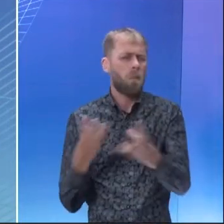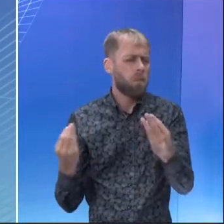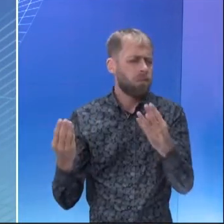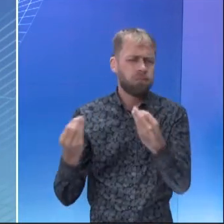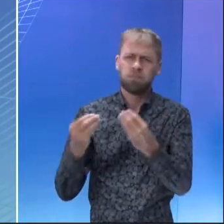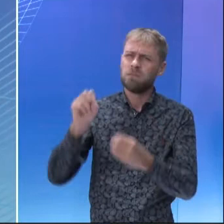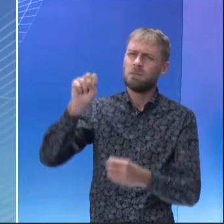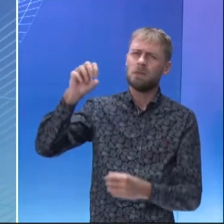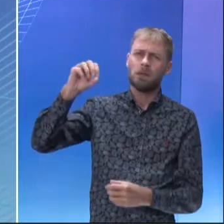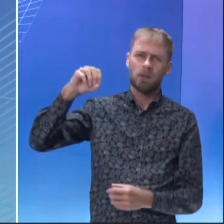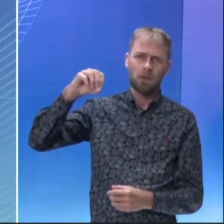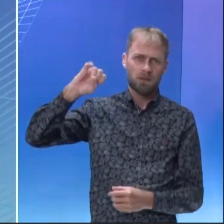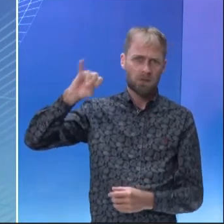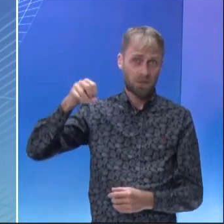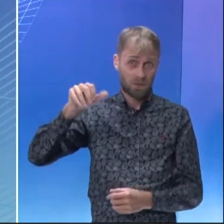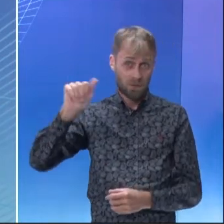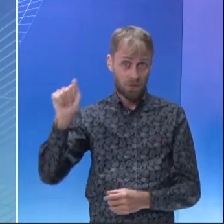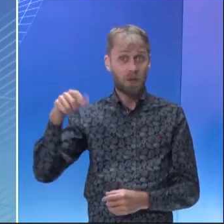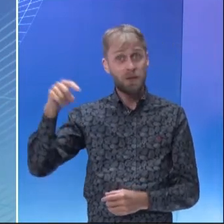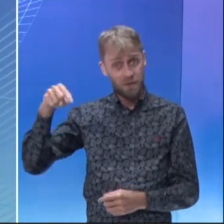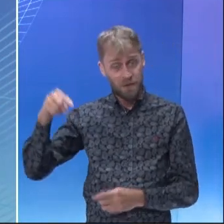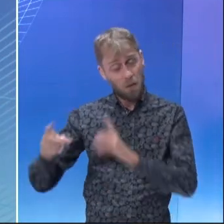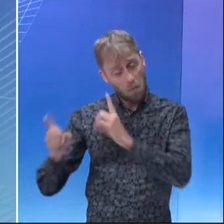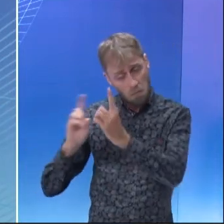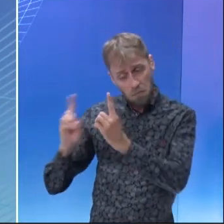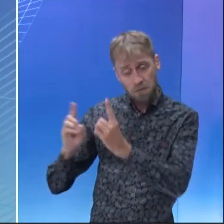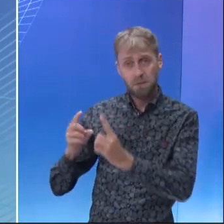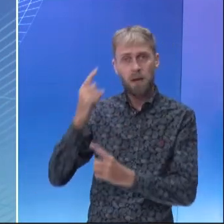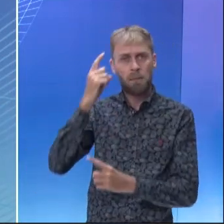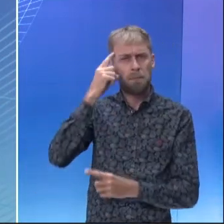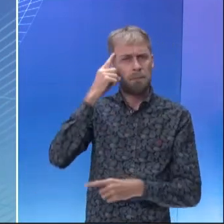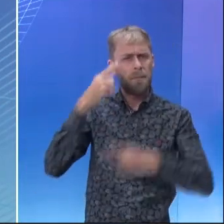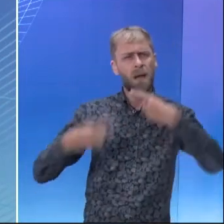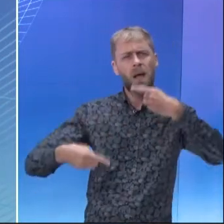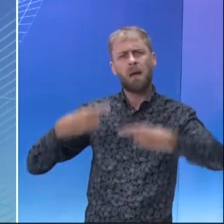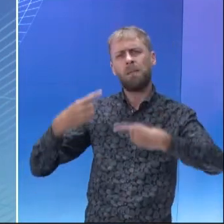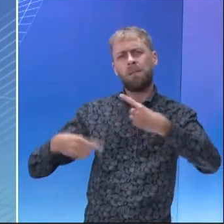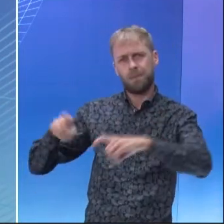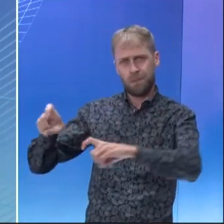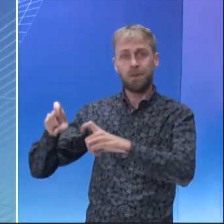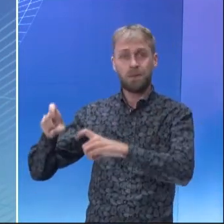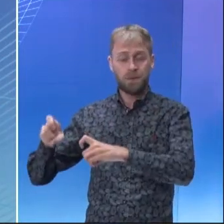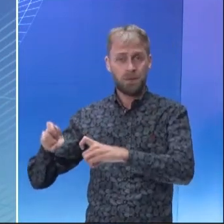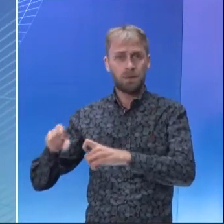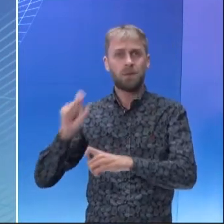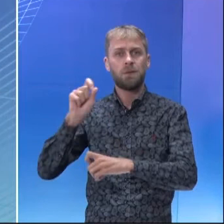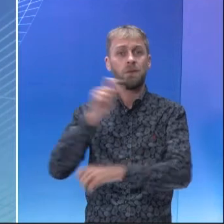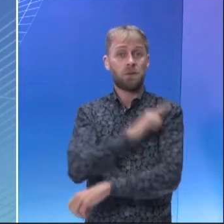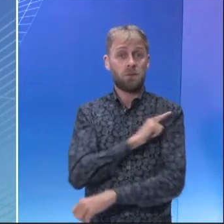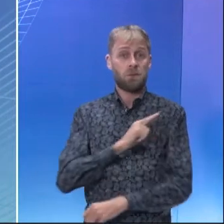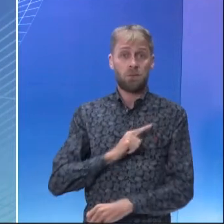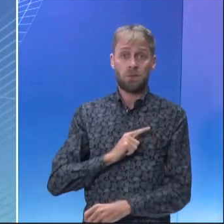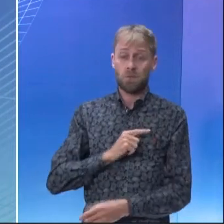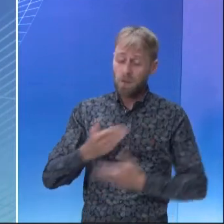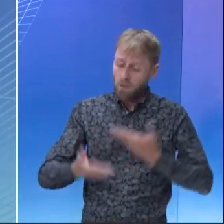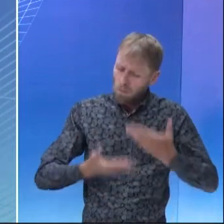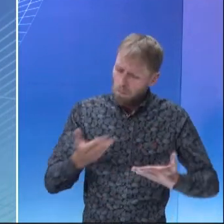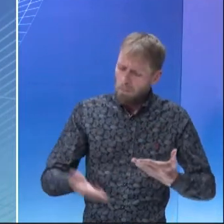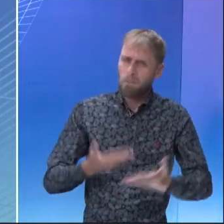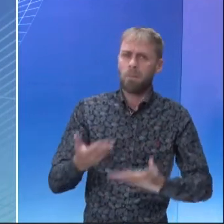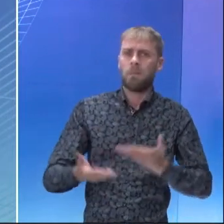produtor de soja. Então, assim, quando você fala de política agrícola, quer dizer que os incentivos